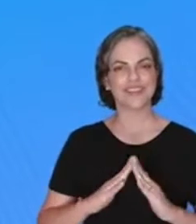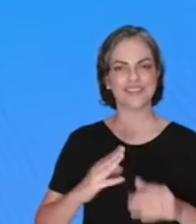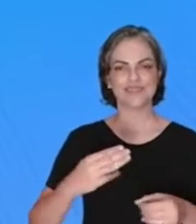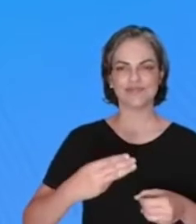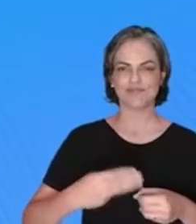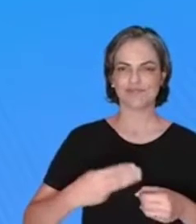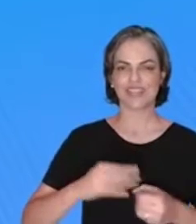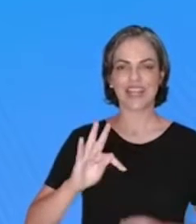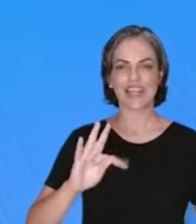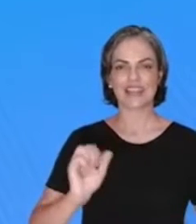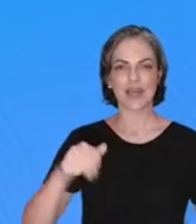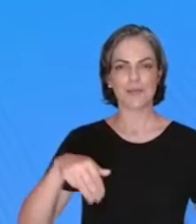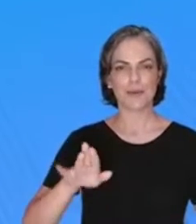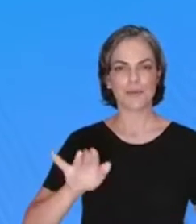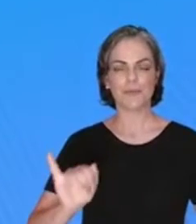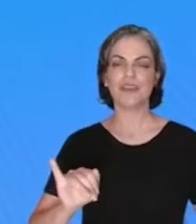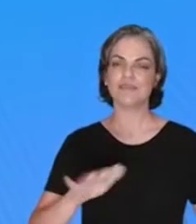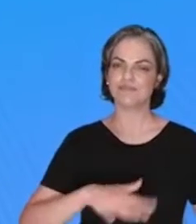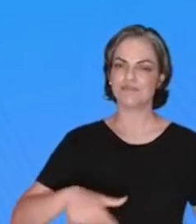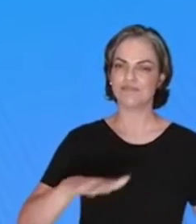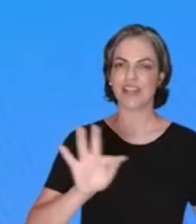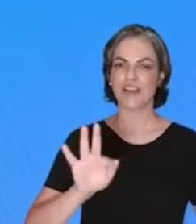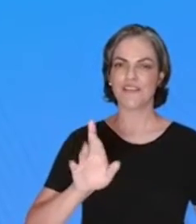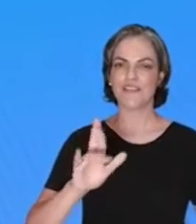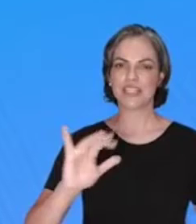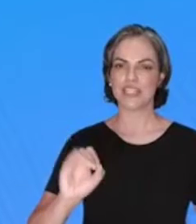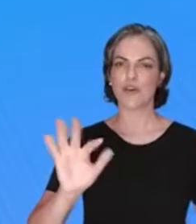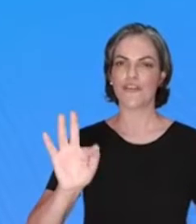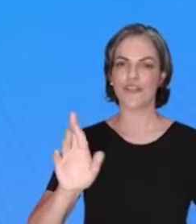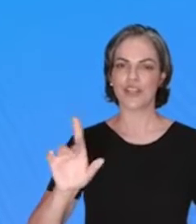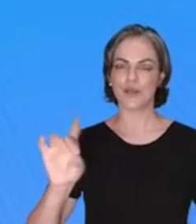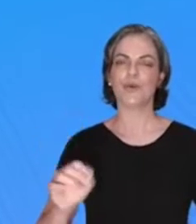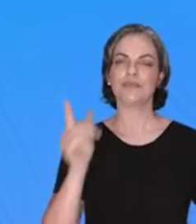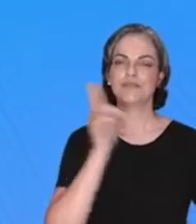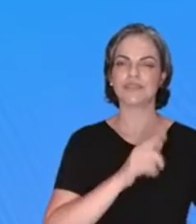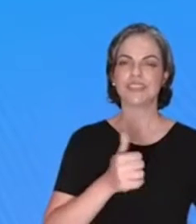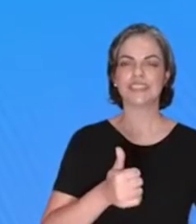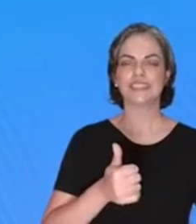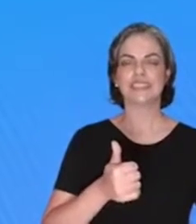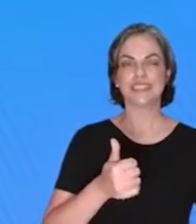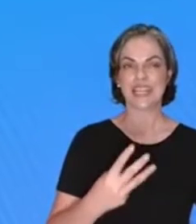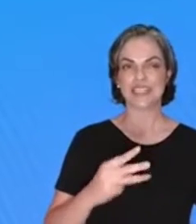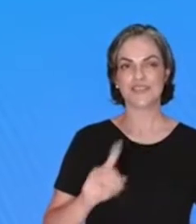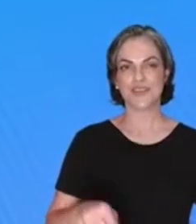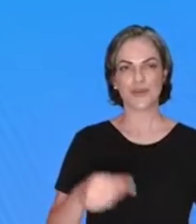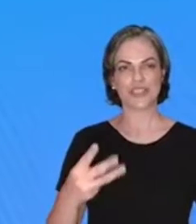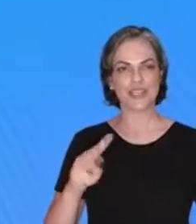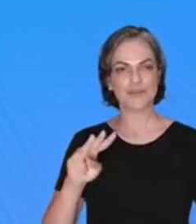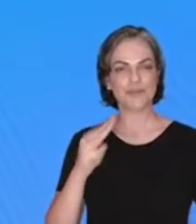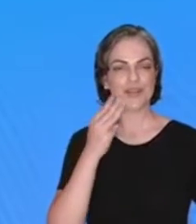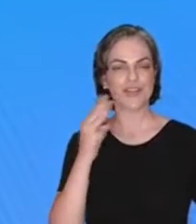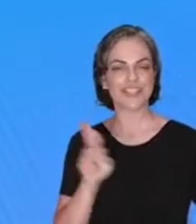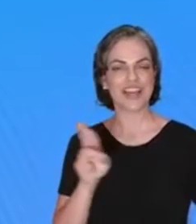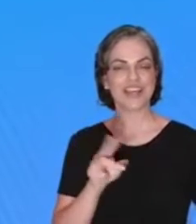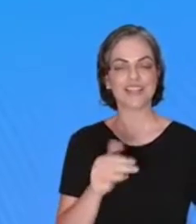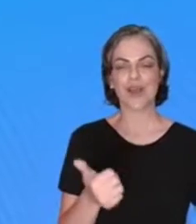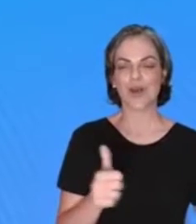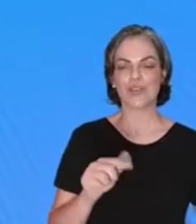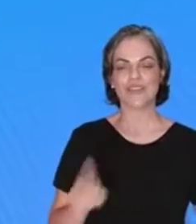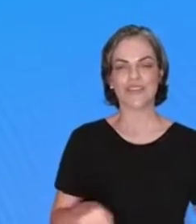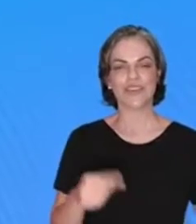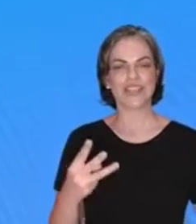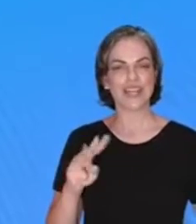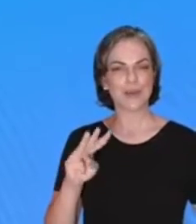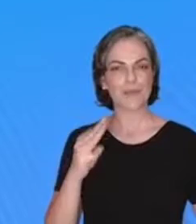Itanabi. O conjunto habitacional Francisco Frederico recebeu investimento federal de 13,3 milhões de reais, dos quais 11